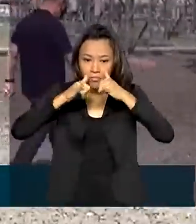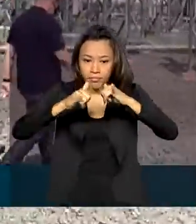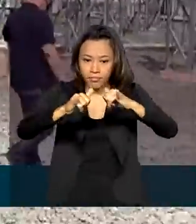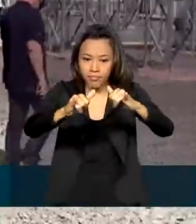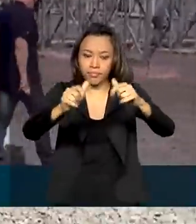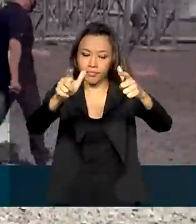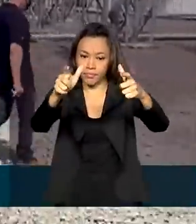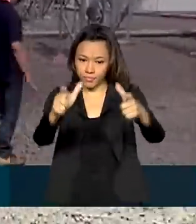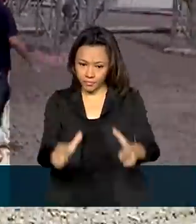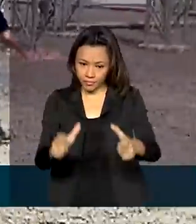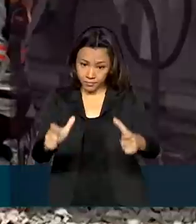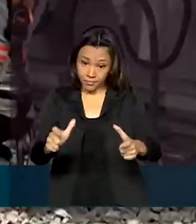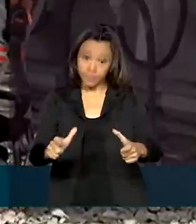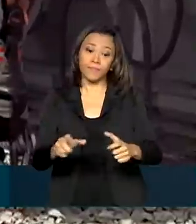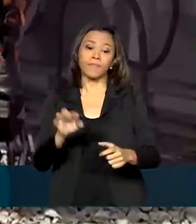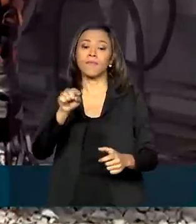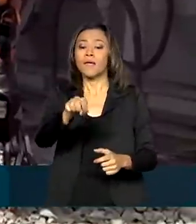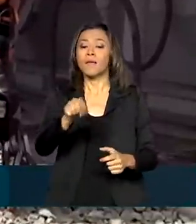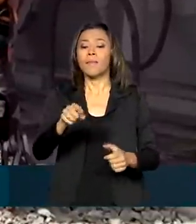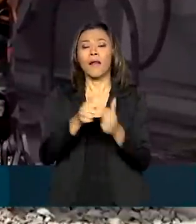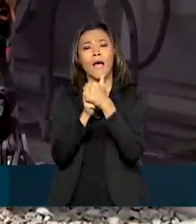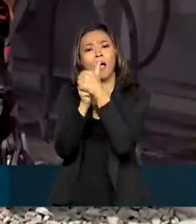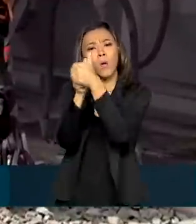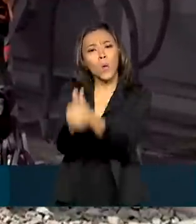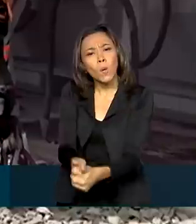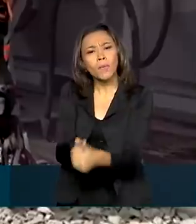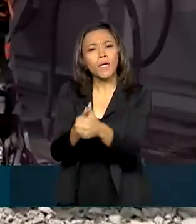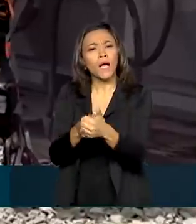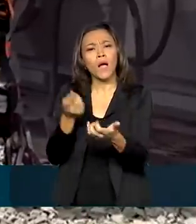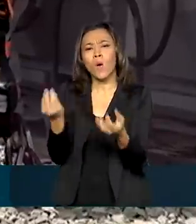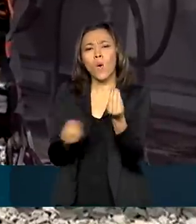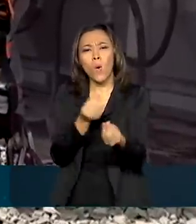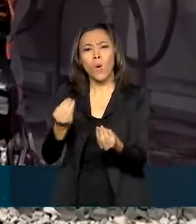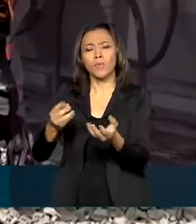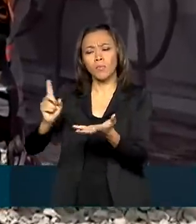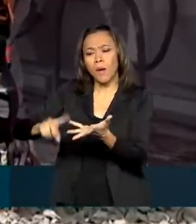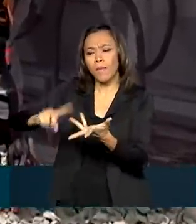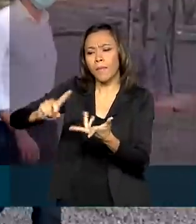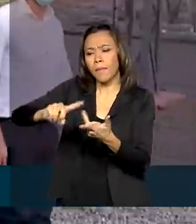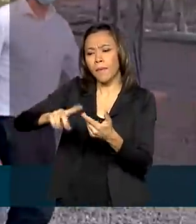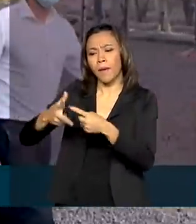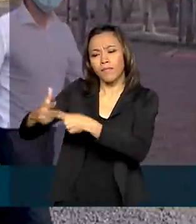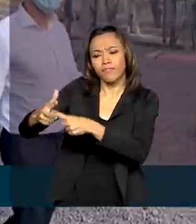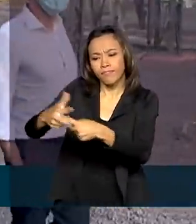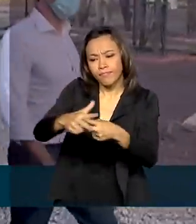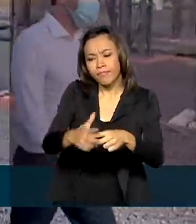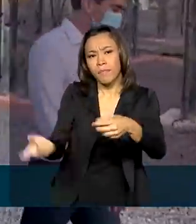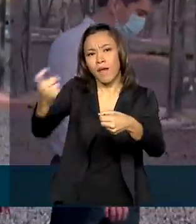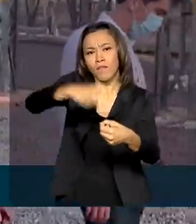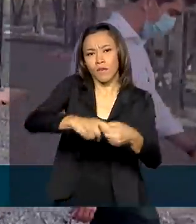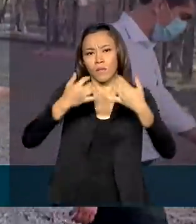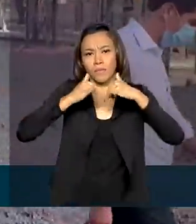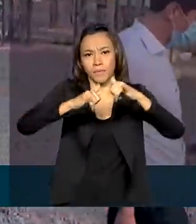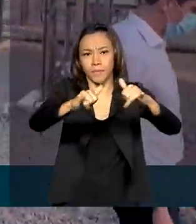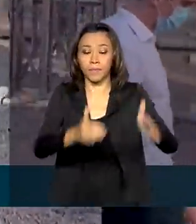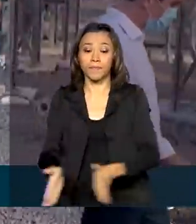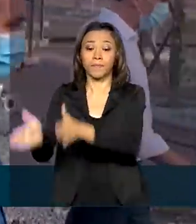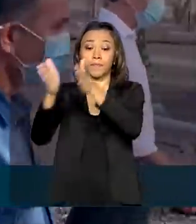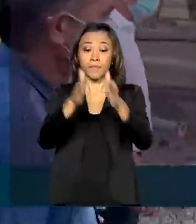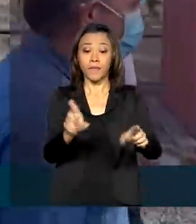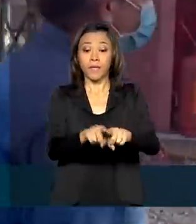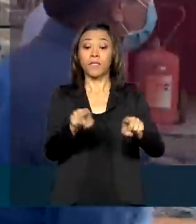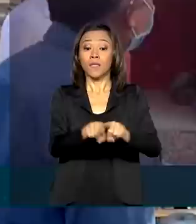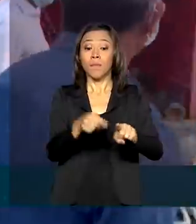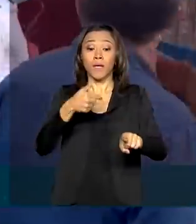Macapá de Transporte e Energia, para acompanhar as ações de restabelecimento total da eletricidade. Ontem, o ministro também esteve na